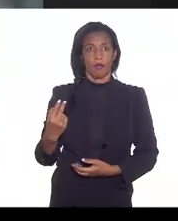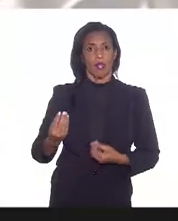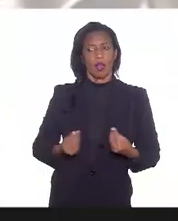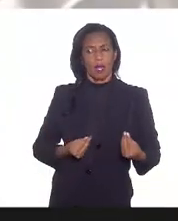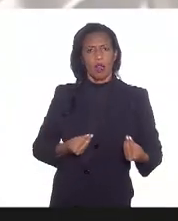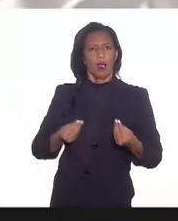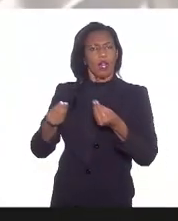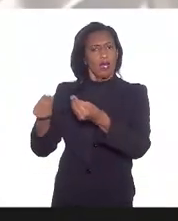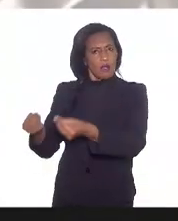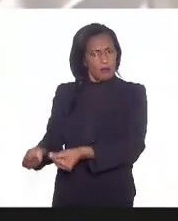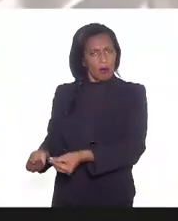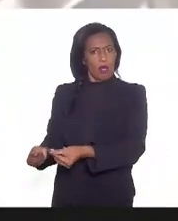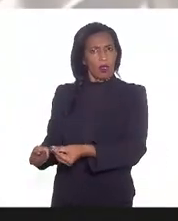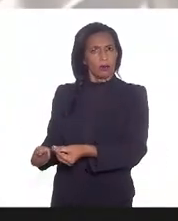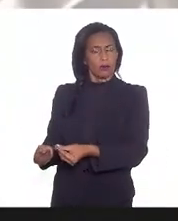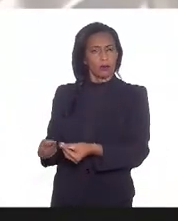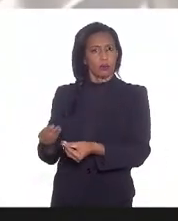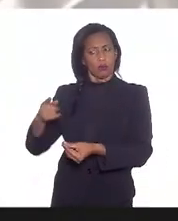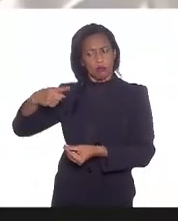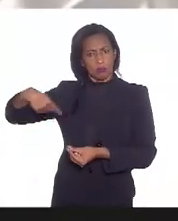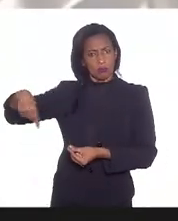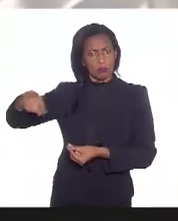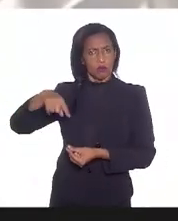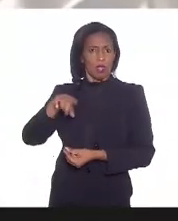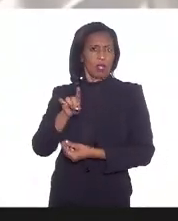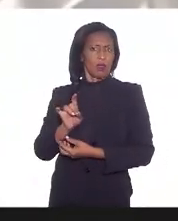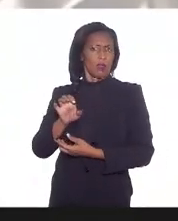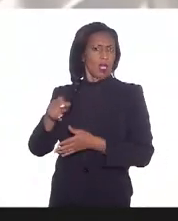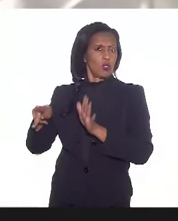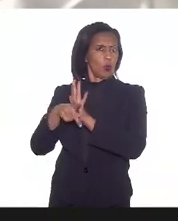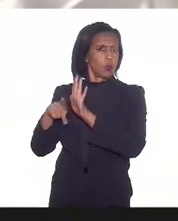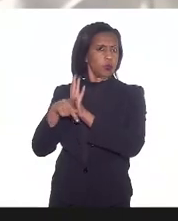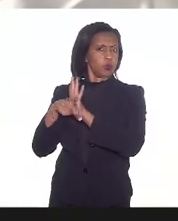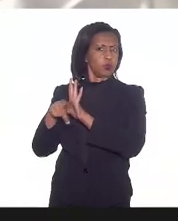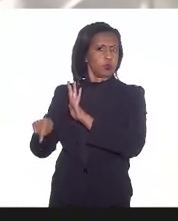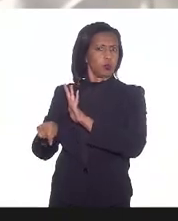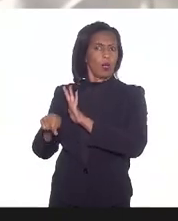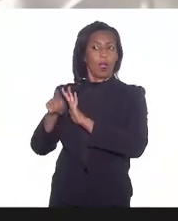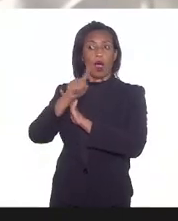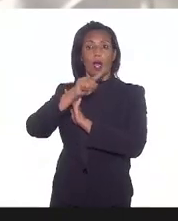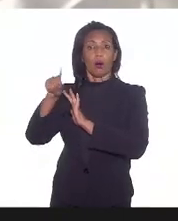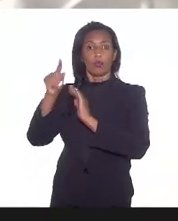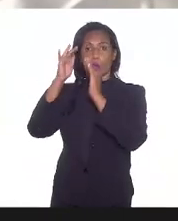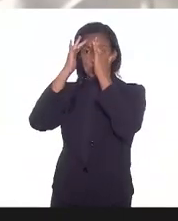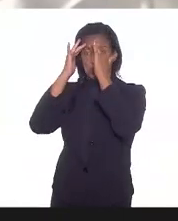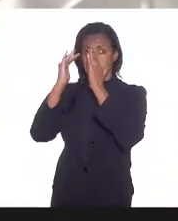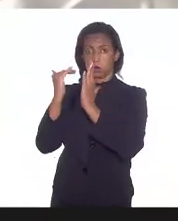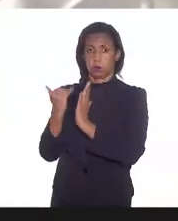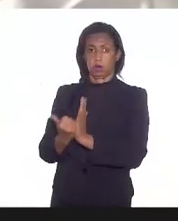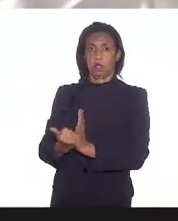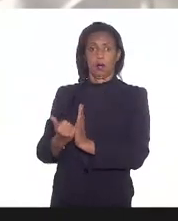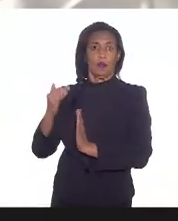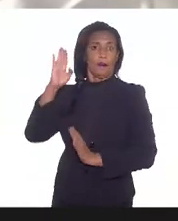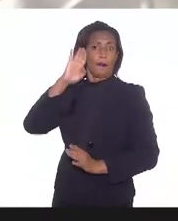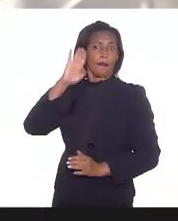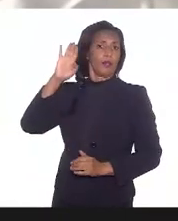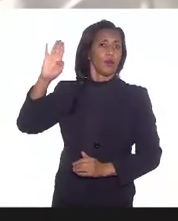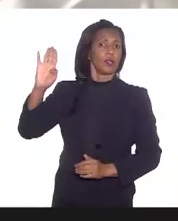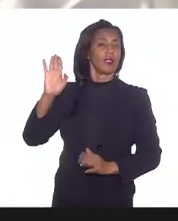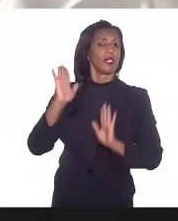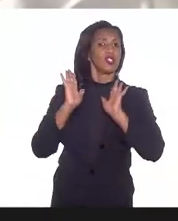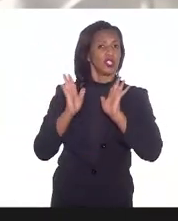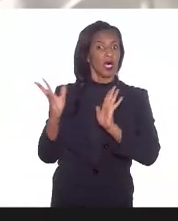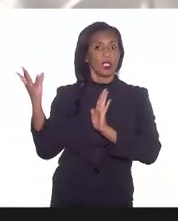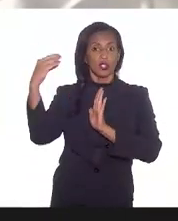ponderações deles no que se refere ao não cumprimento da prioridade já que eles estão